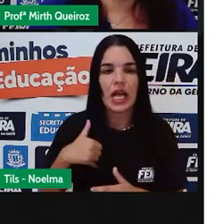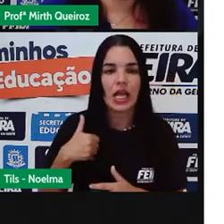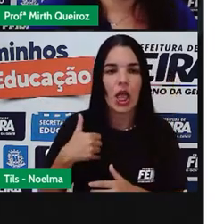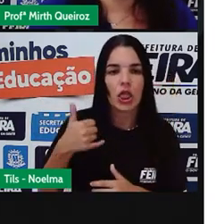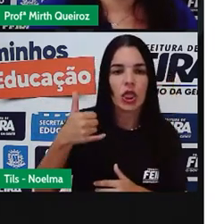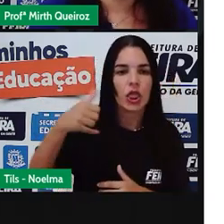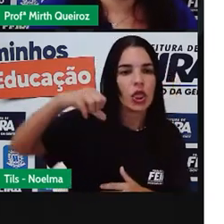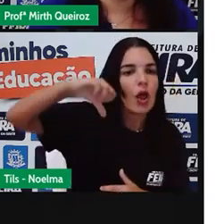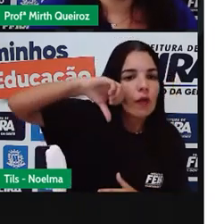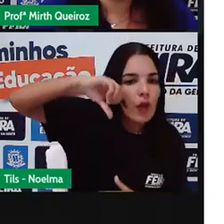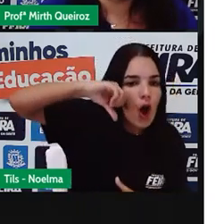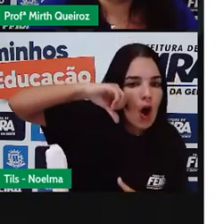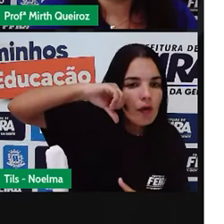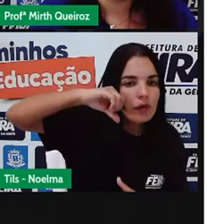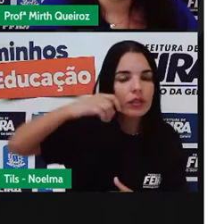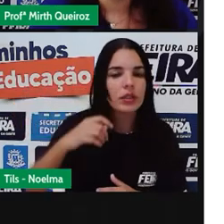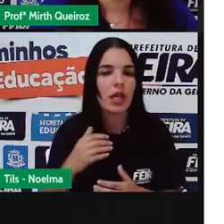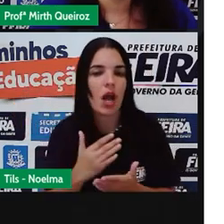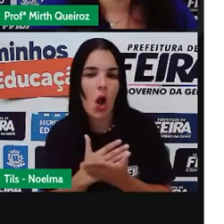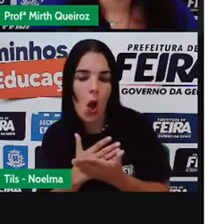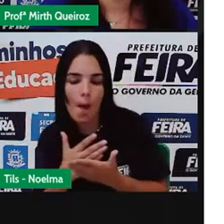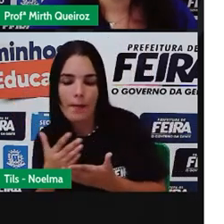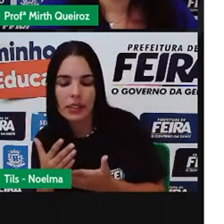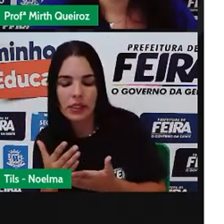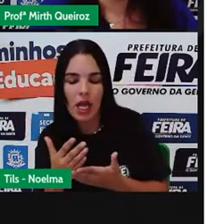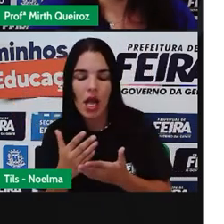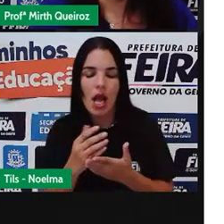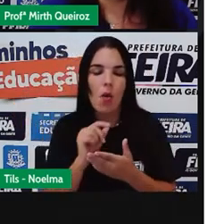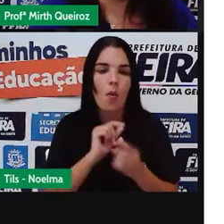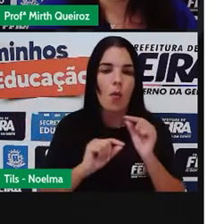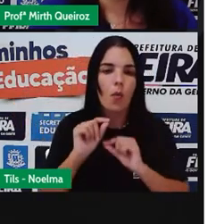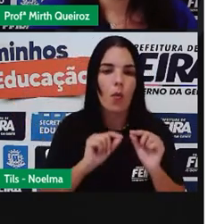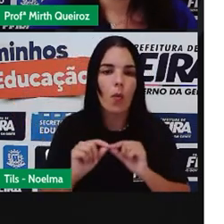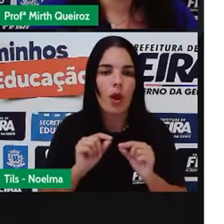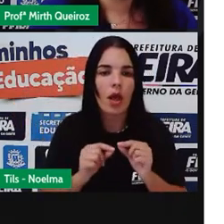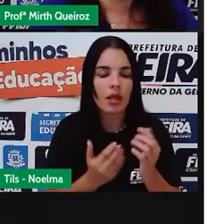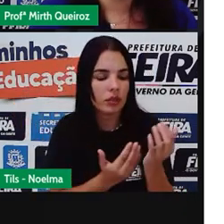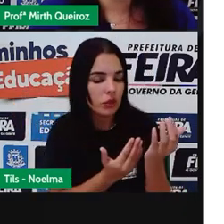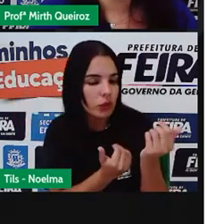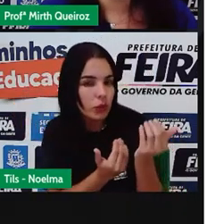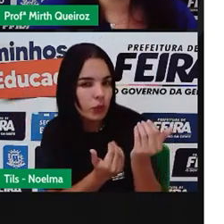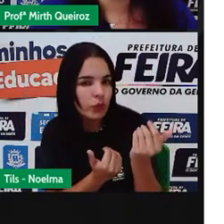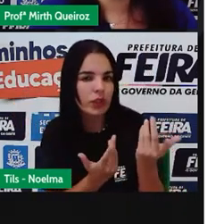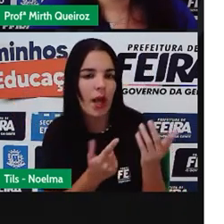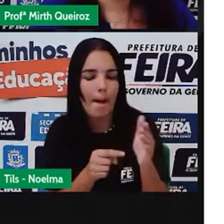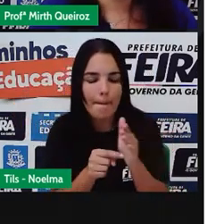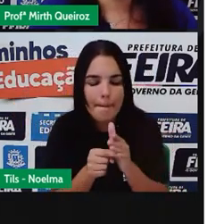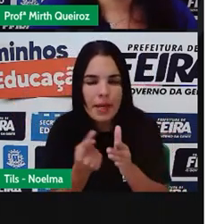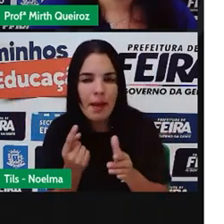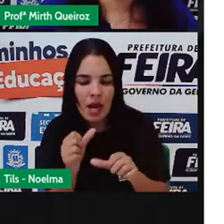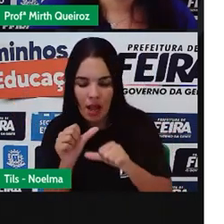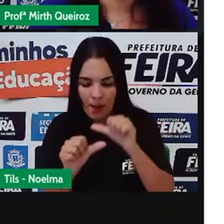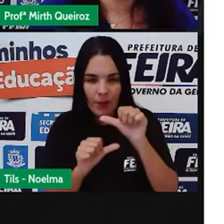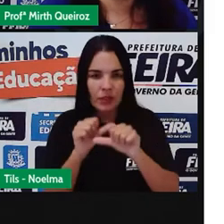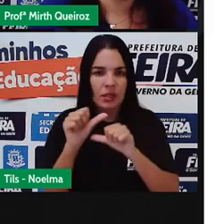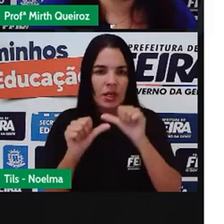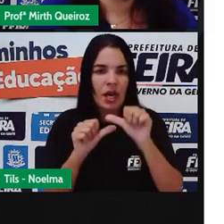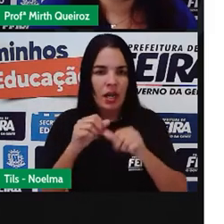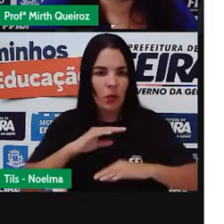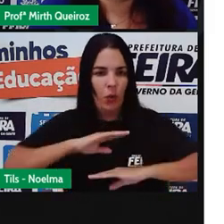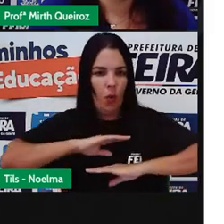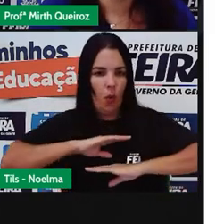10 anos, aconteceria o início da puberdade. Que é quando iriam começar as primeiras modificações